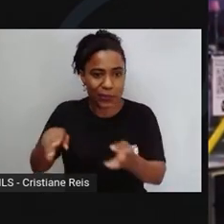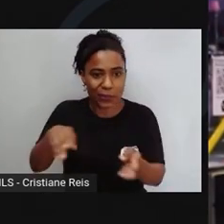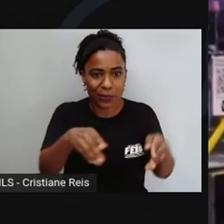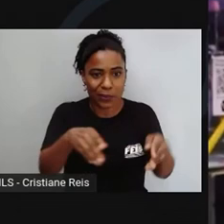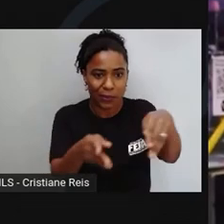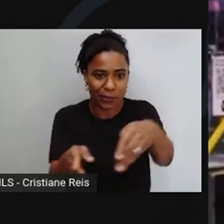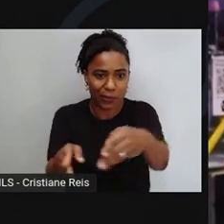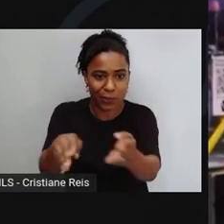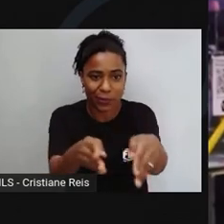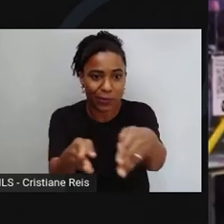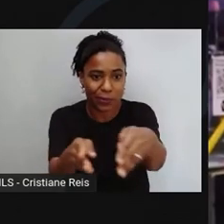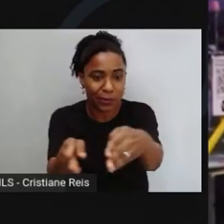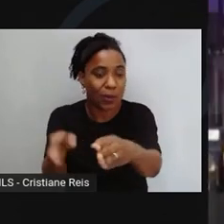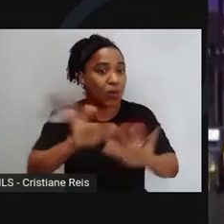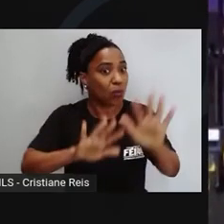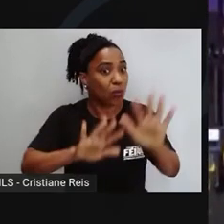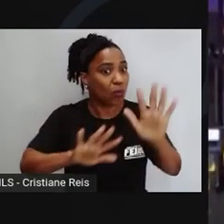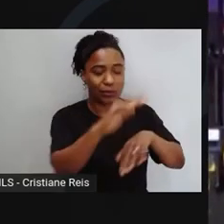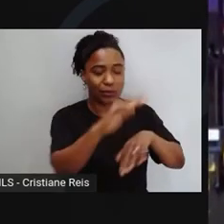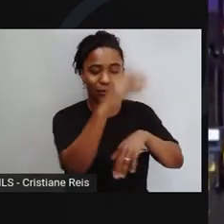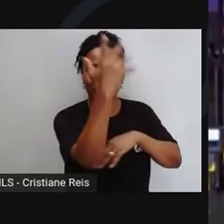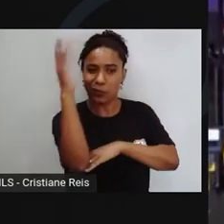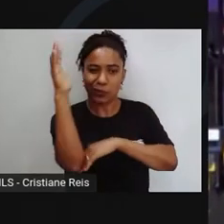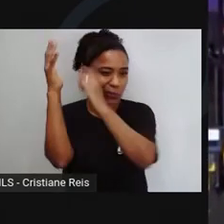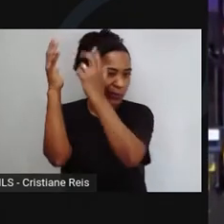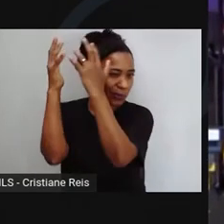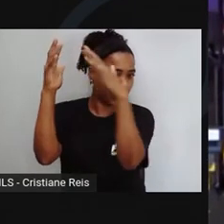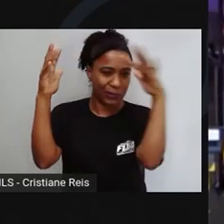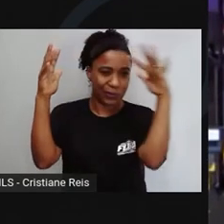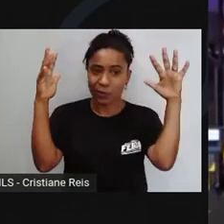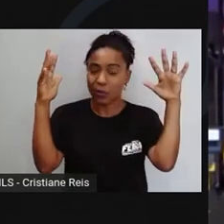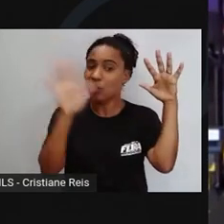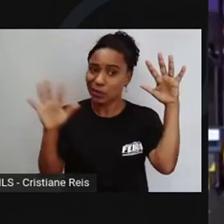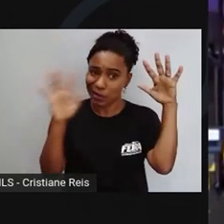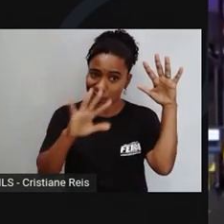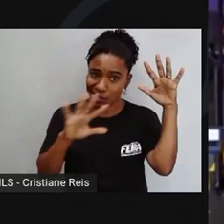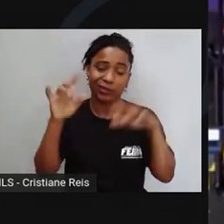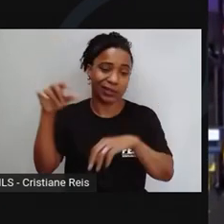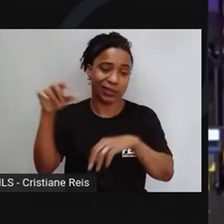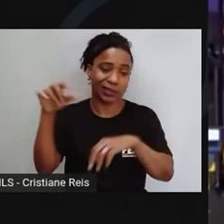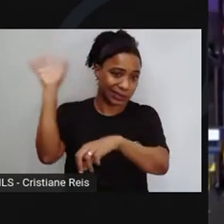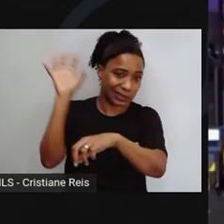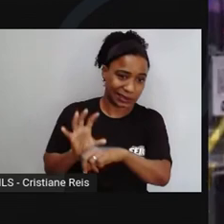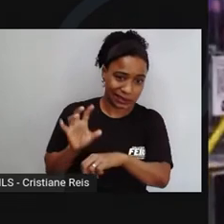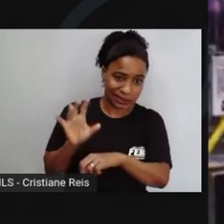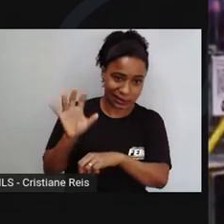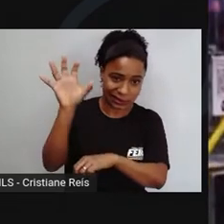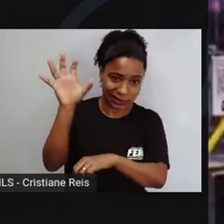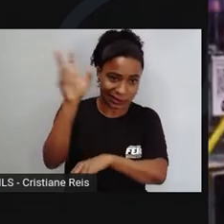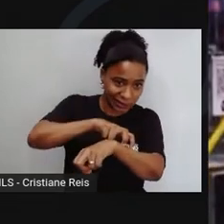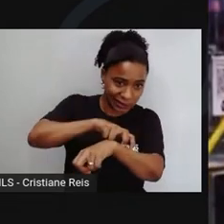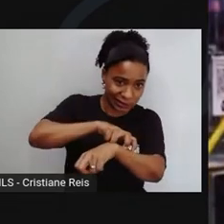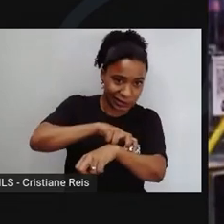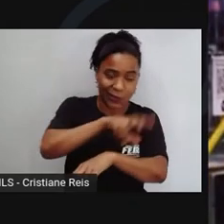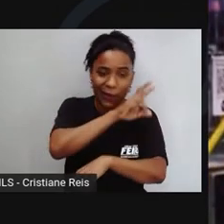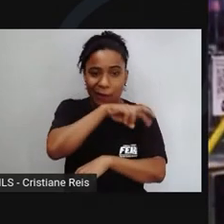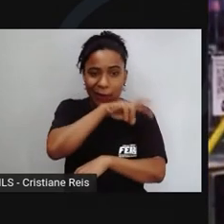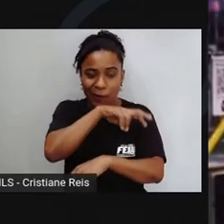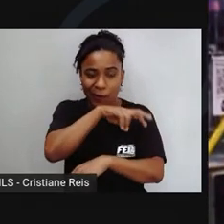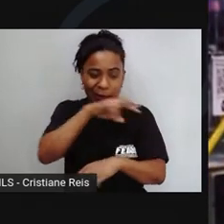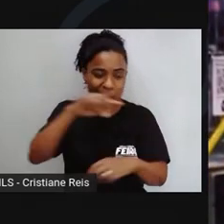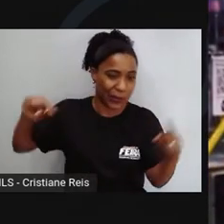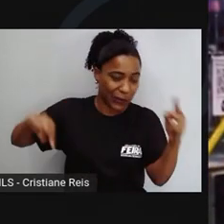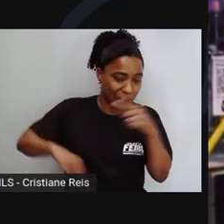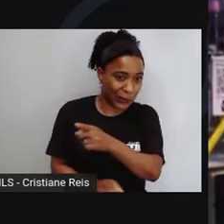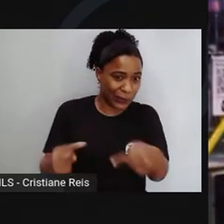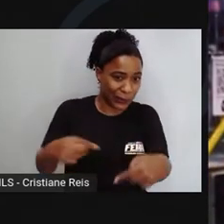escondida, é ali que a aranha vai fazer sua teia. E é nesse momento quando você invade o espaço deles que pode acontecer um acidente. Então, a primeira coisa que eu devo fazer a